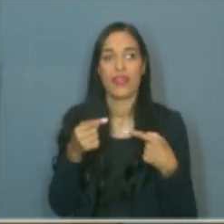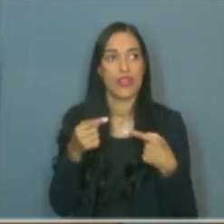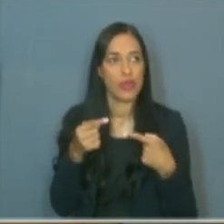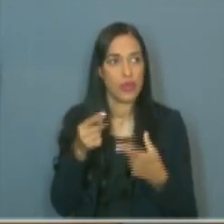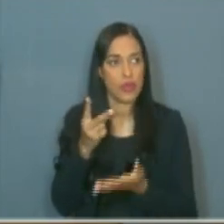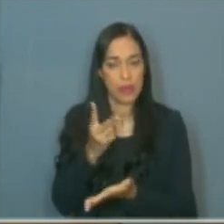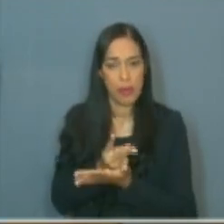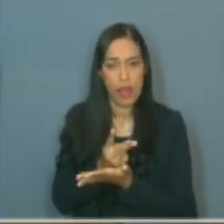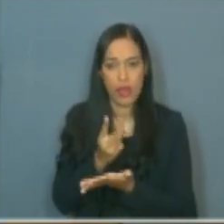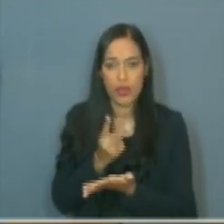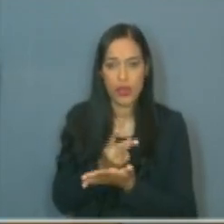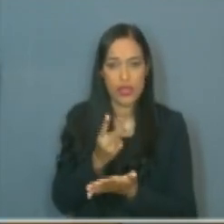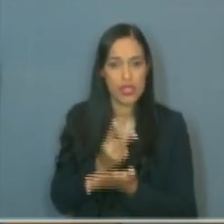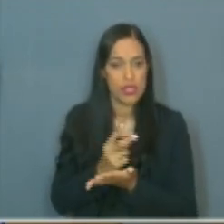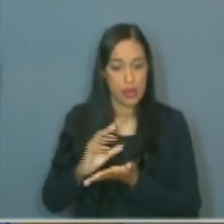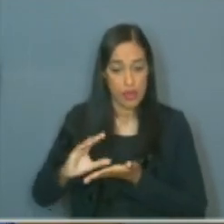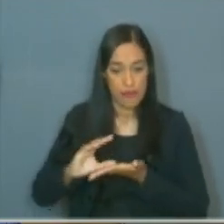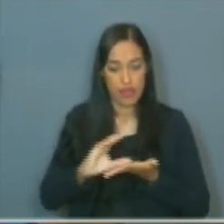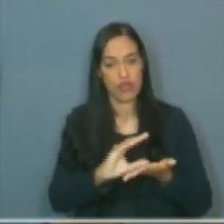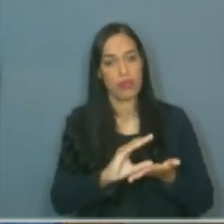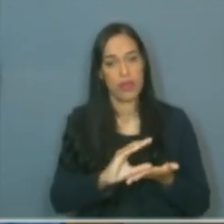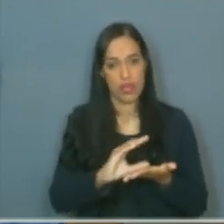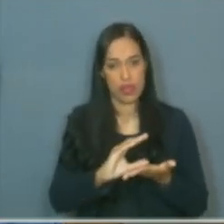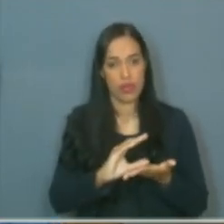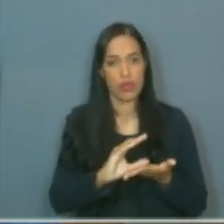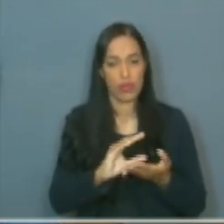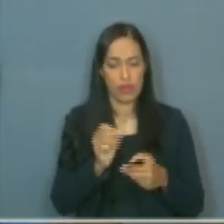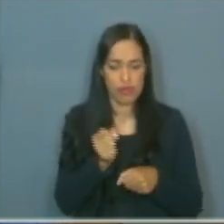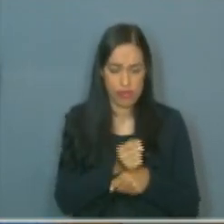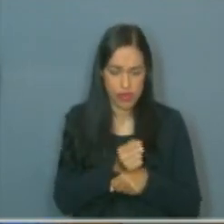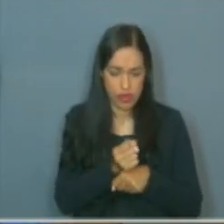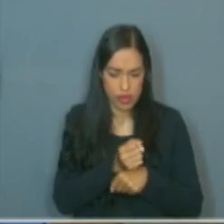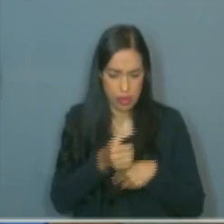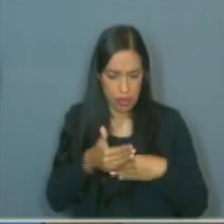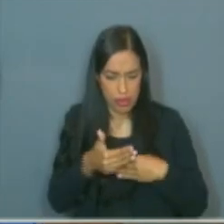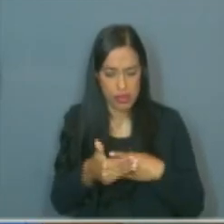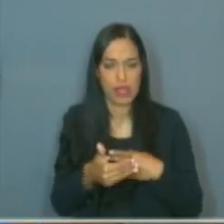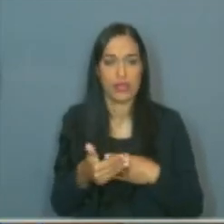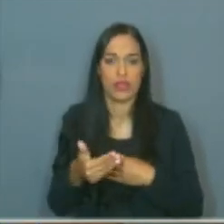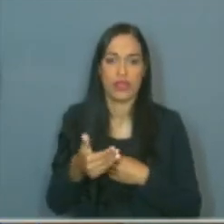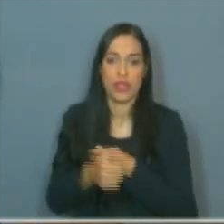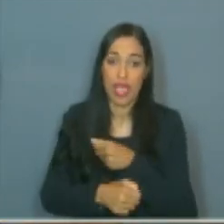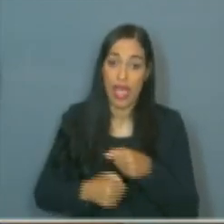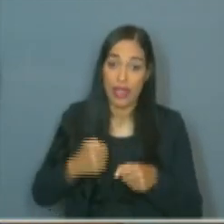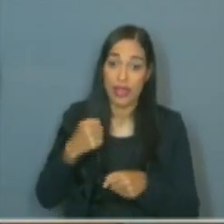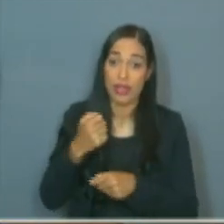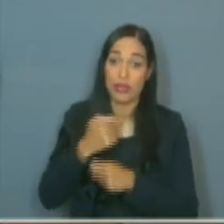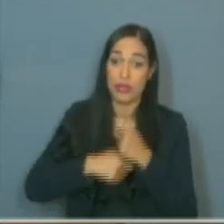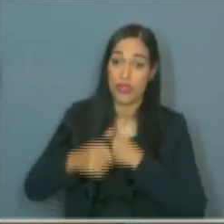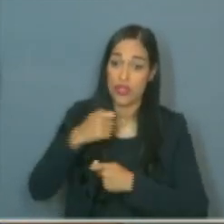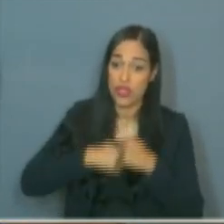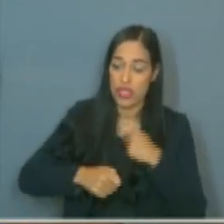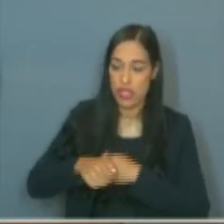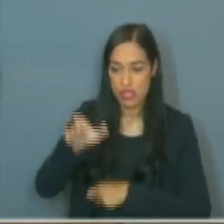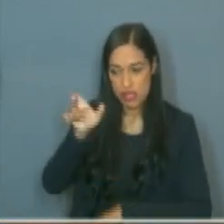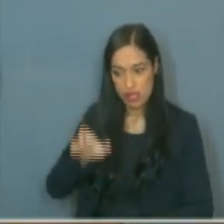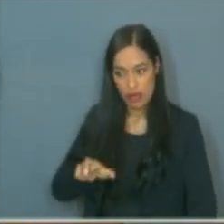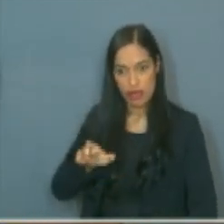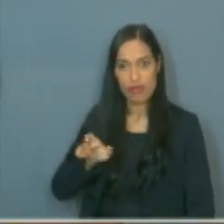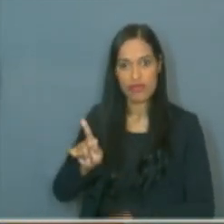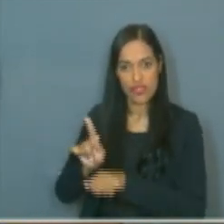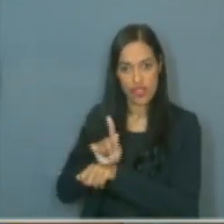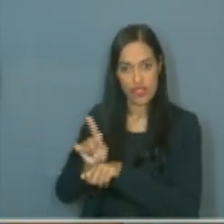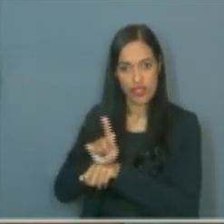manutenção e investimento. Nos últimos anos, a administração do prefeito João Campos tem se